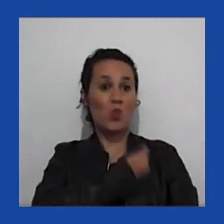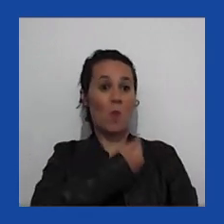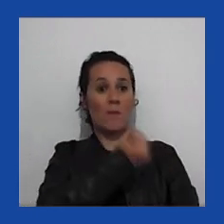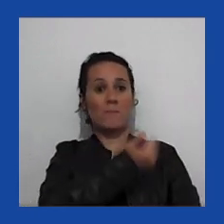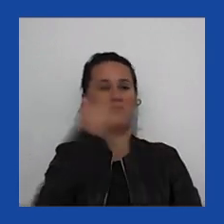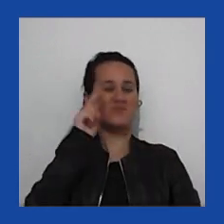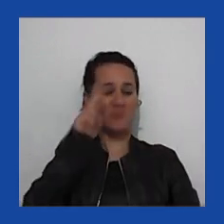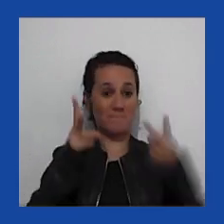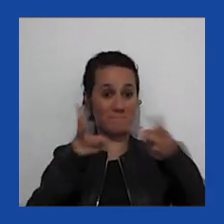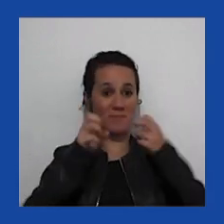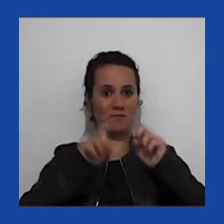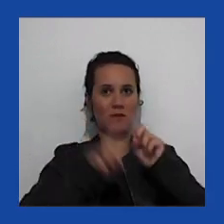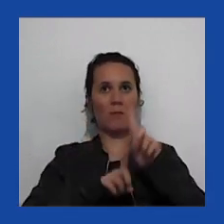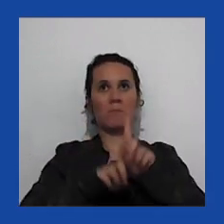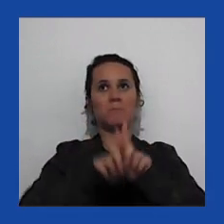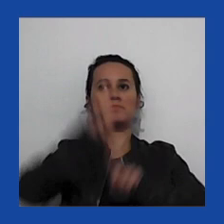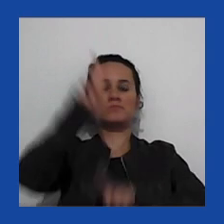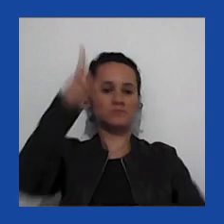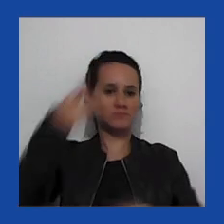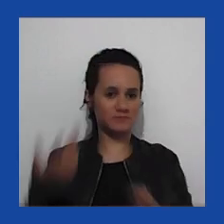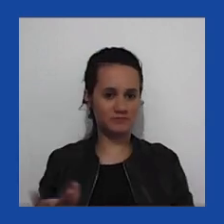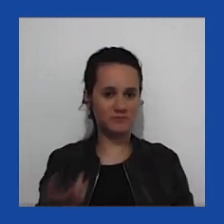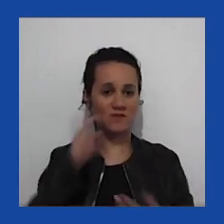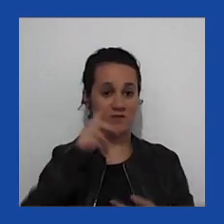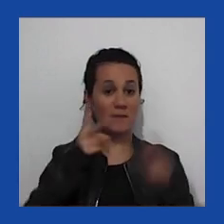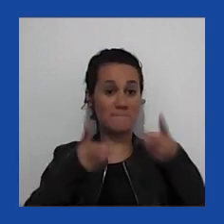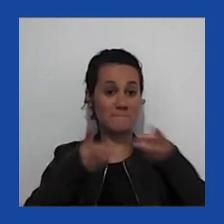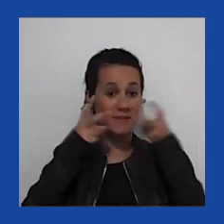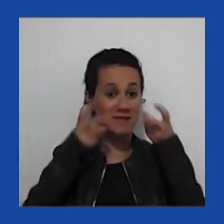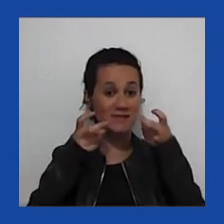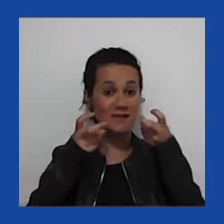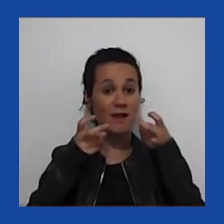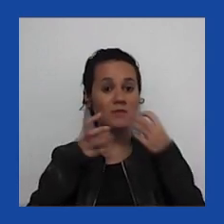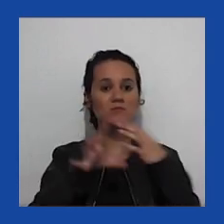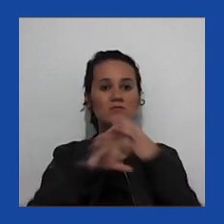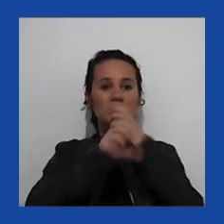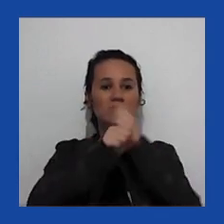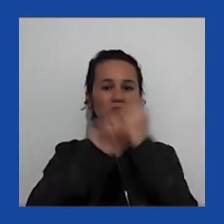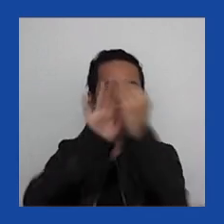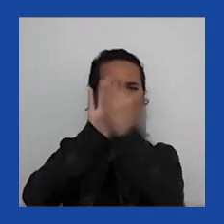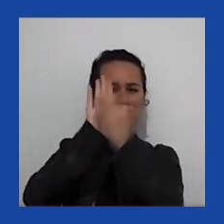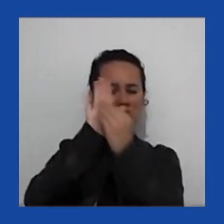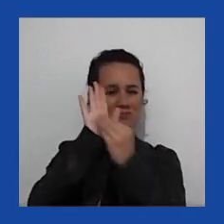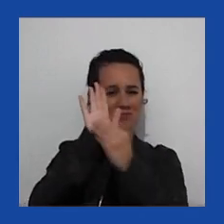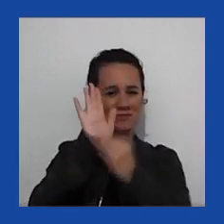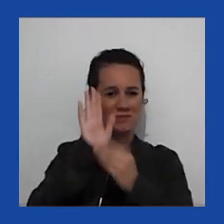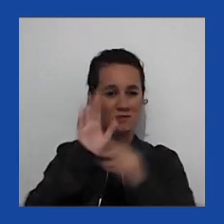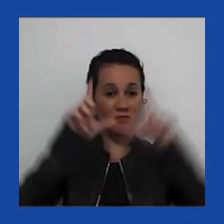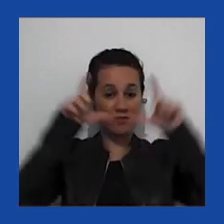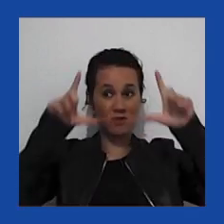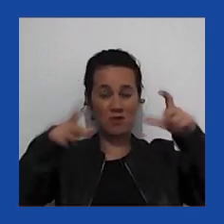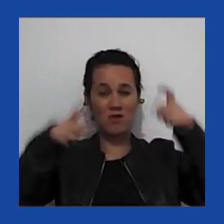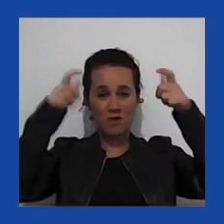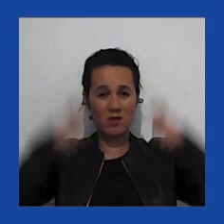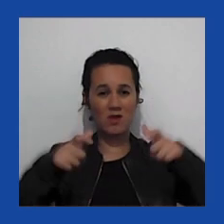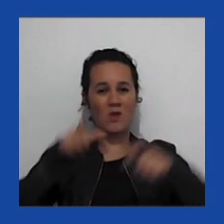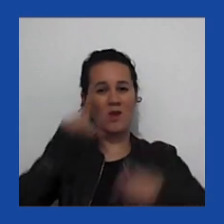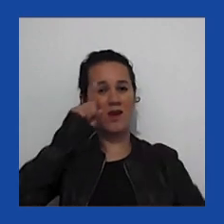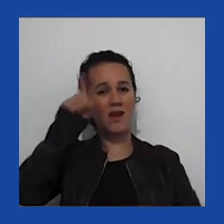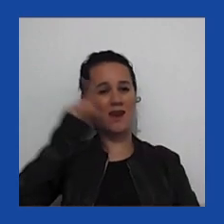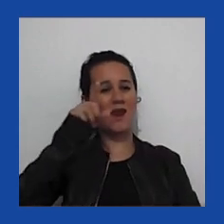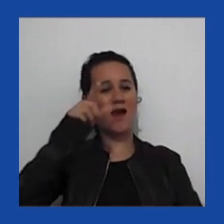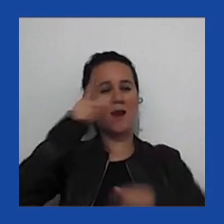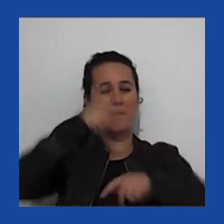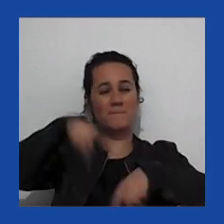os dados, você tem mais casos agora nos Estados republicanos do que nos